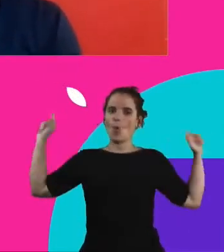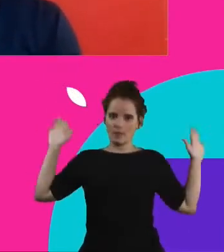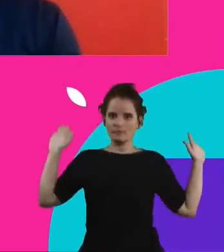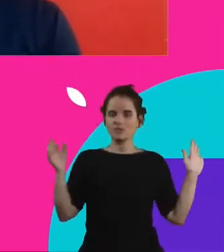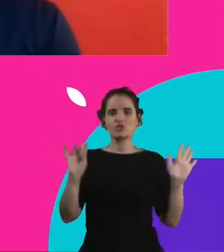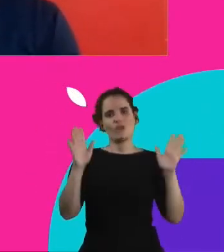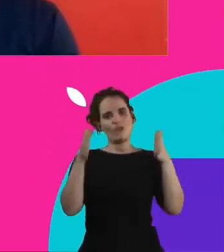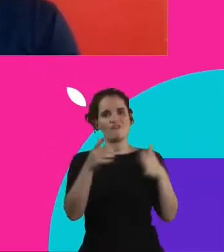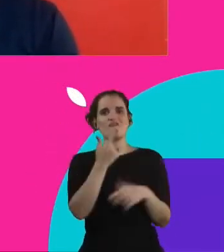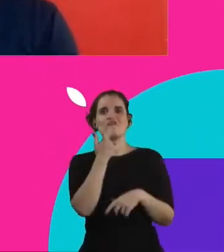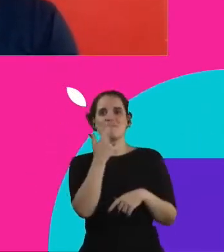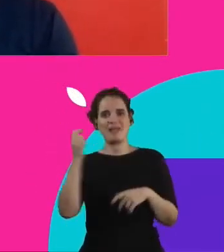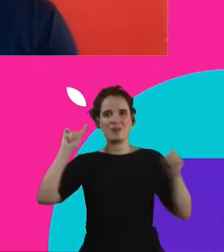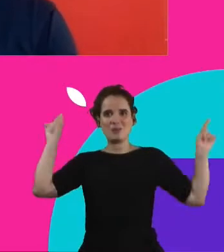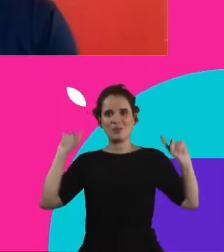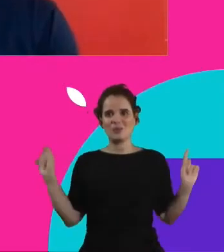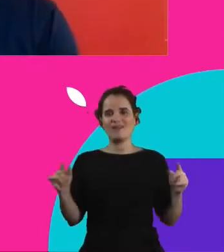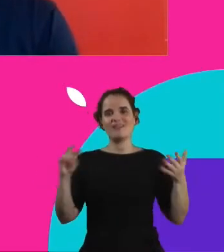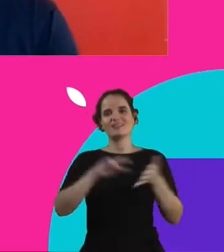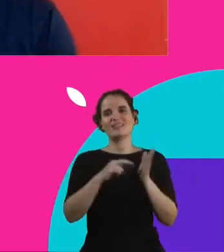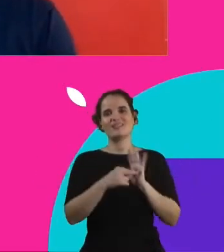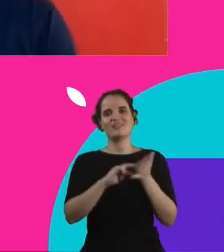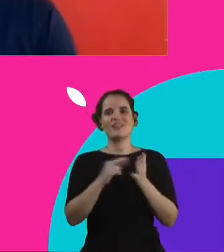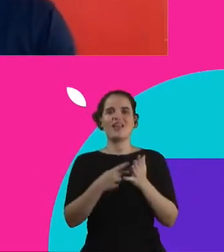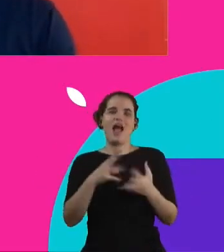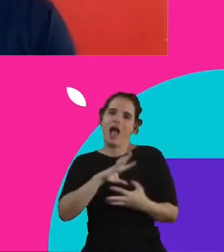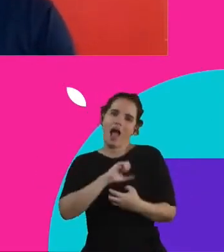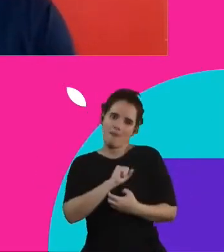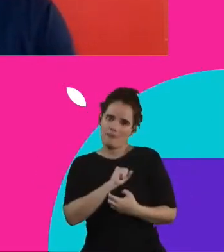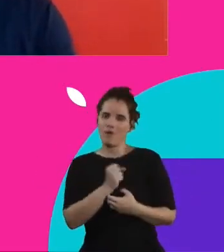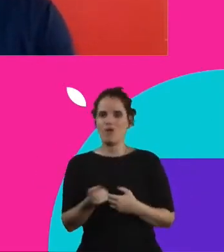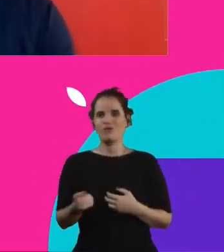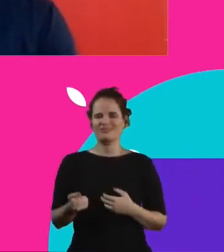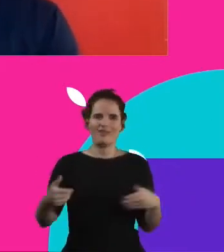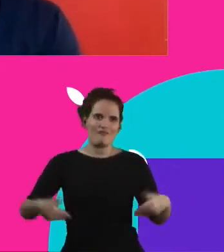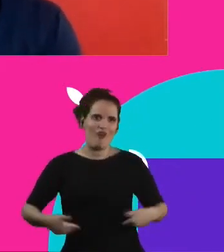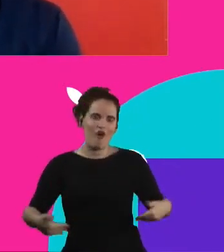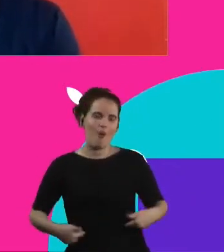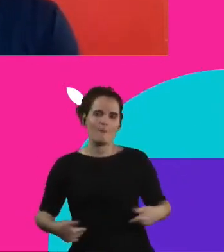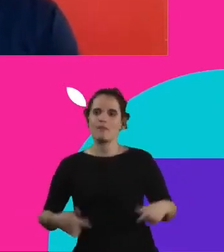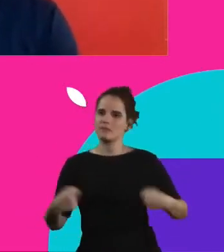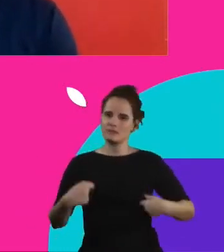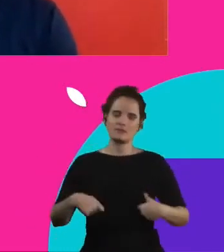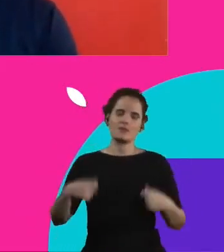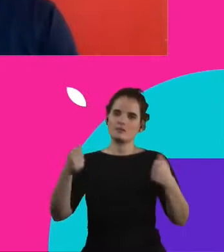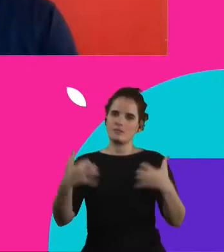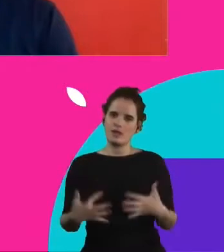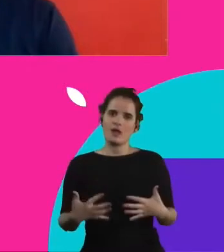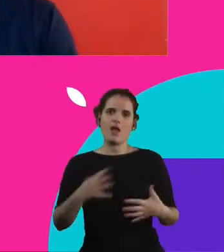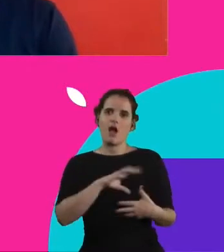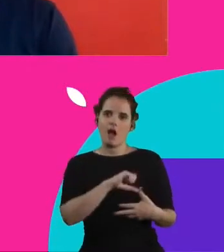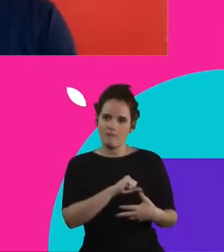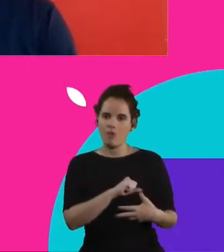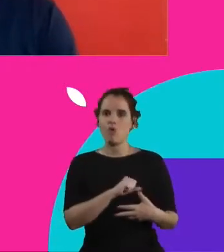escolher a vermelha para que represente esse amor, que é onde a gente fala de fome, de... a gente tem que falar de dignidade, de compartilhar